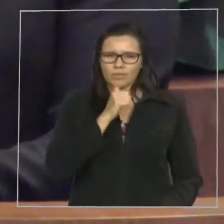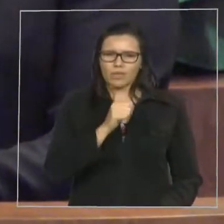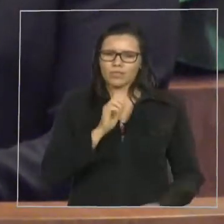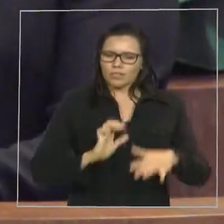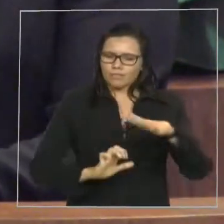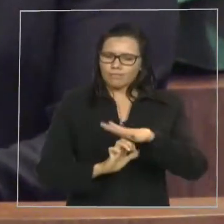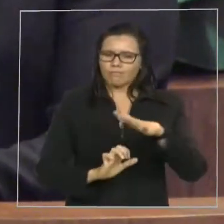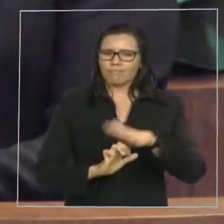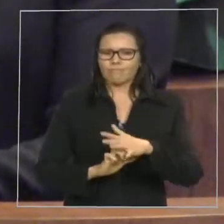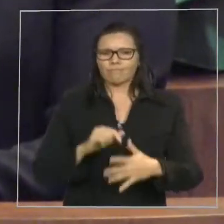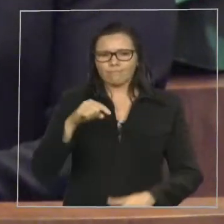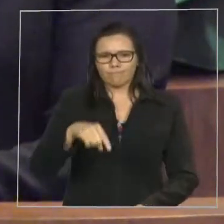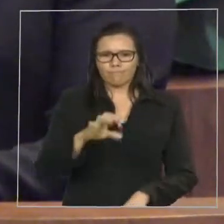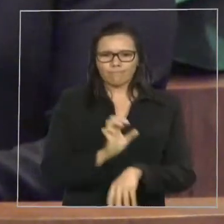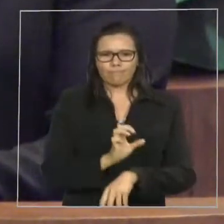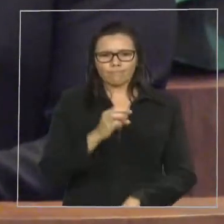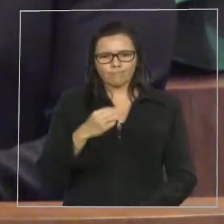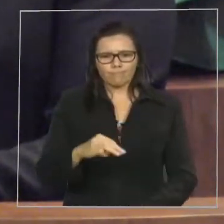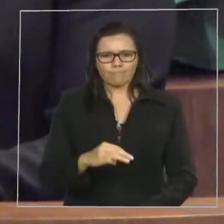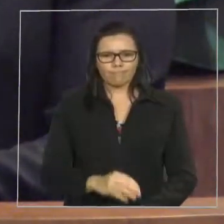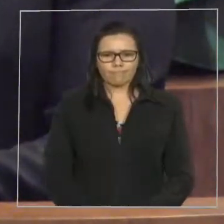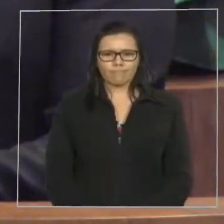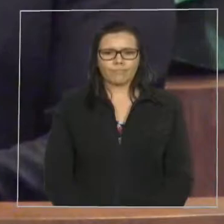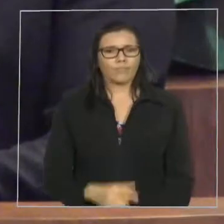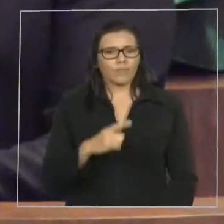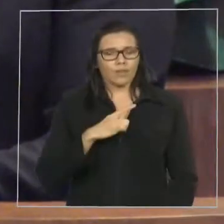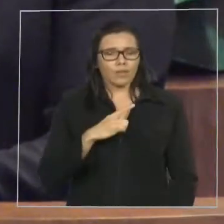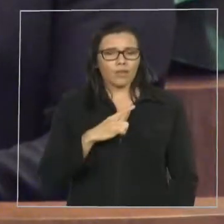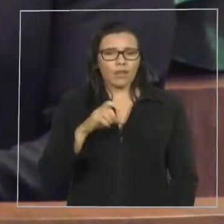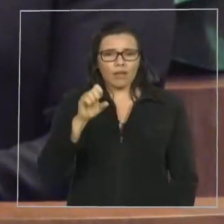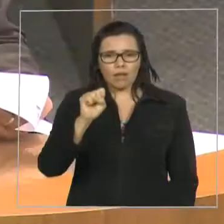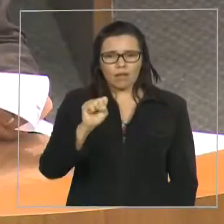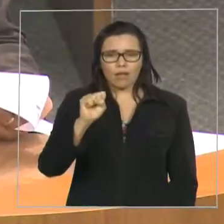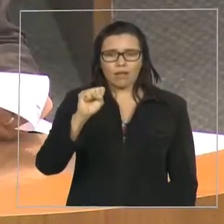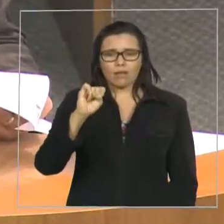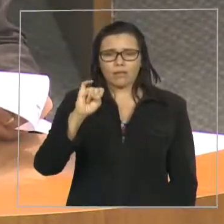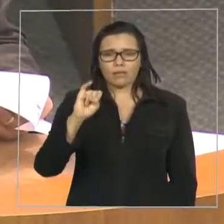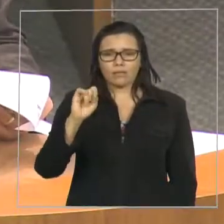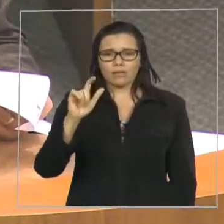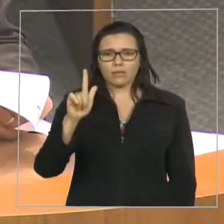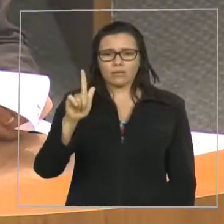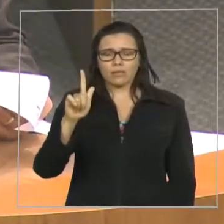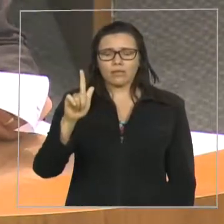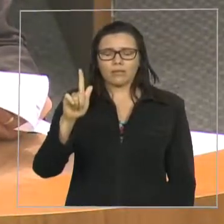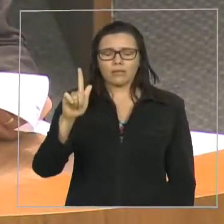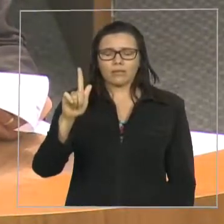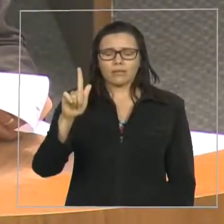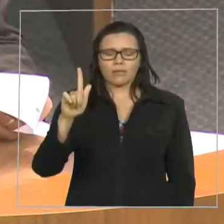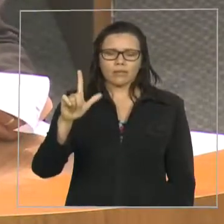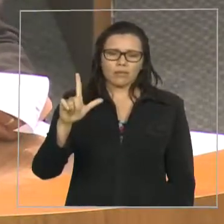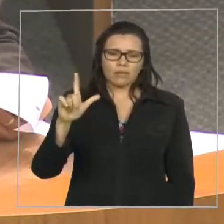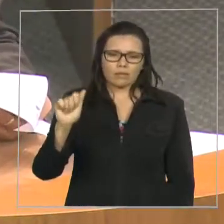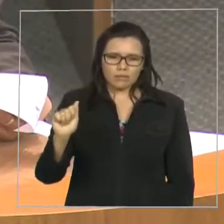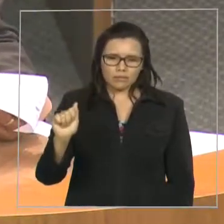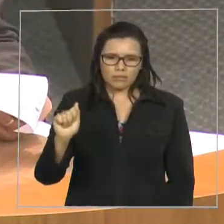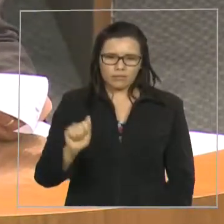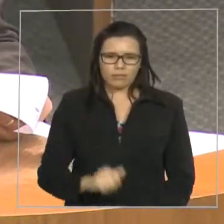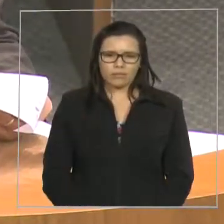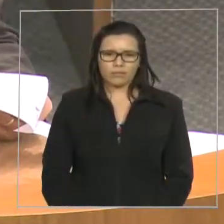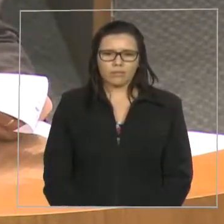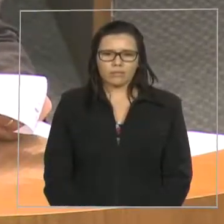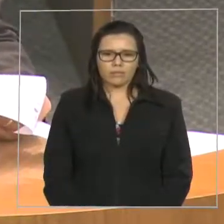com uma sigla muito sugestiva,